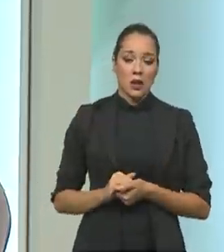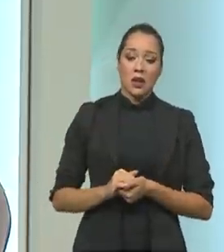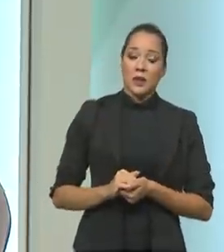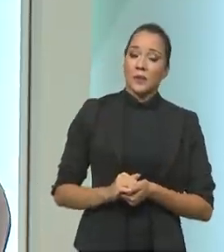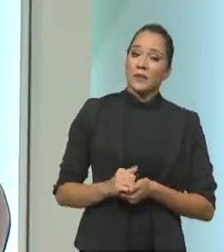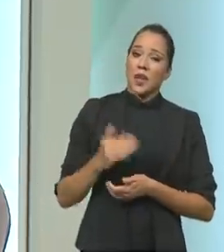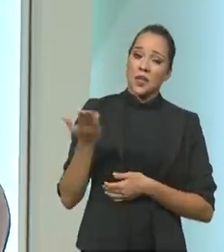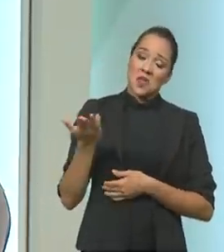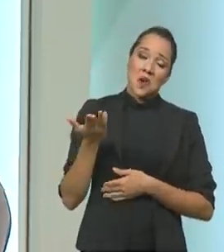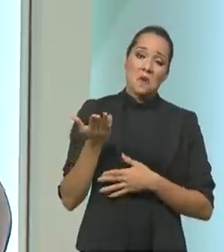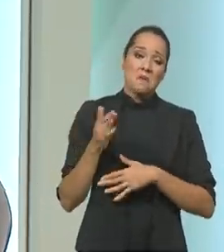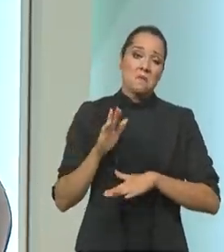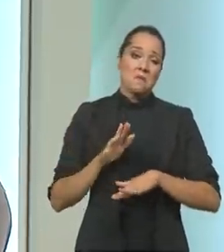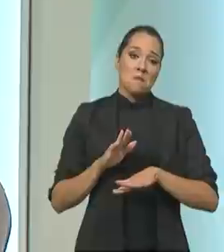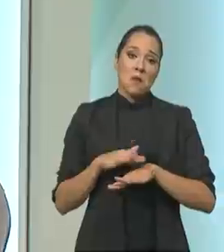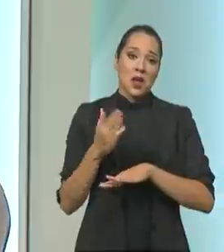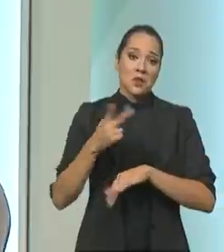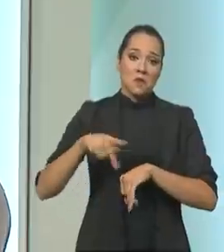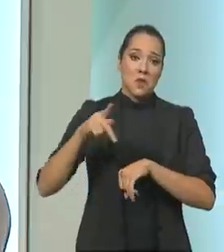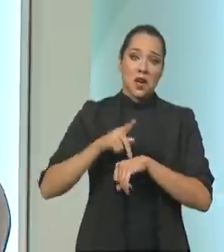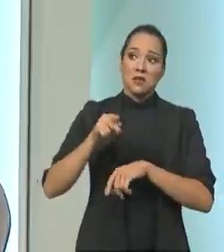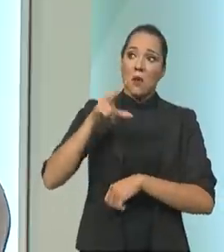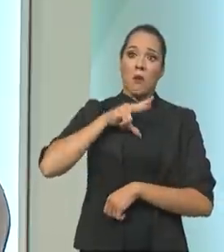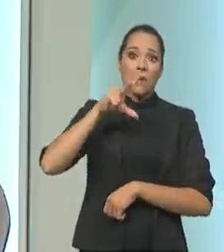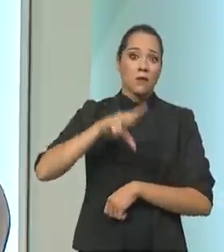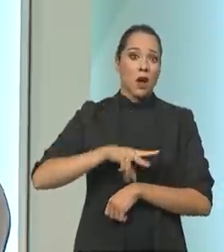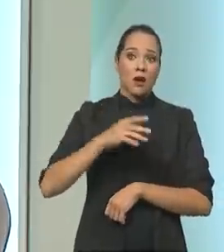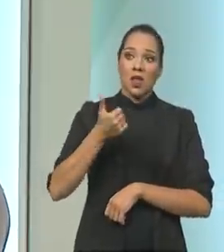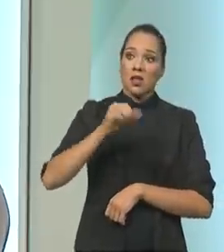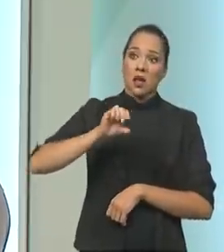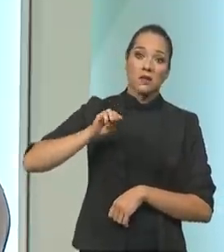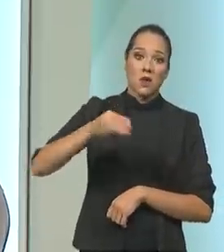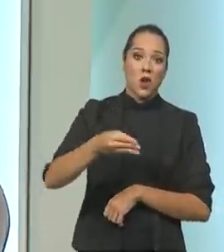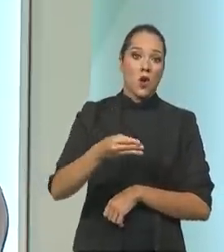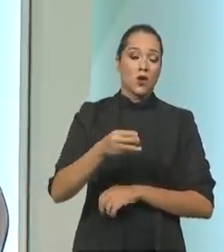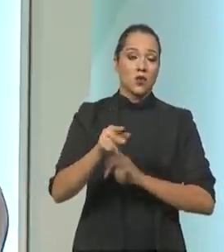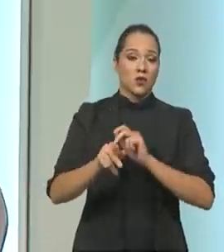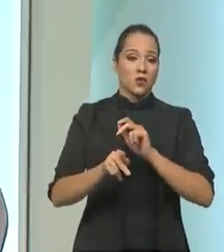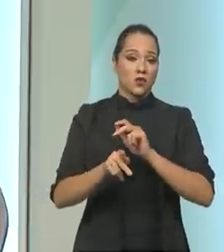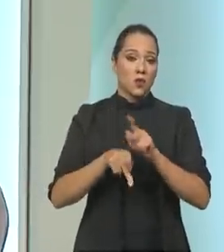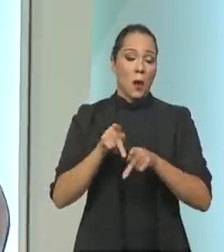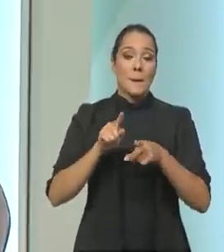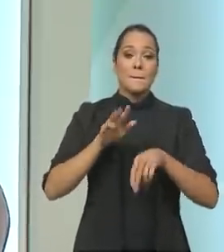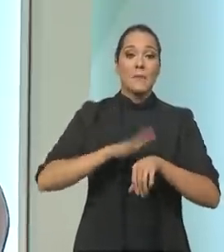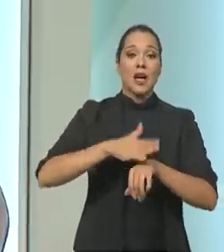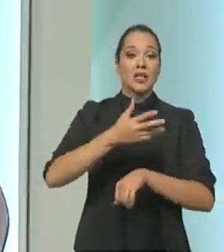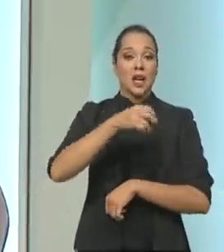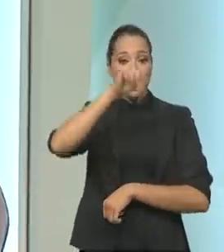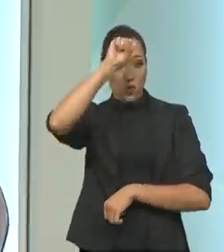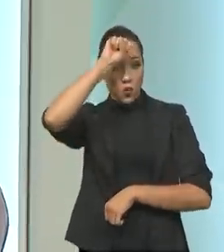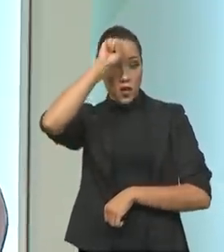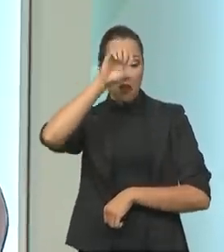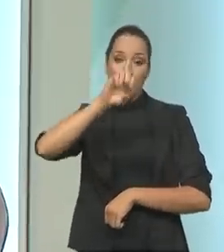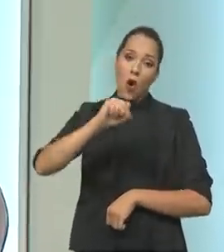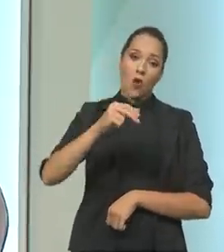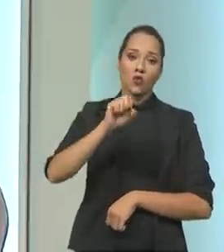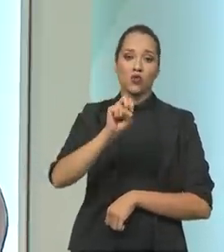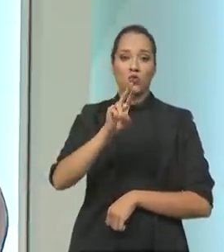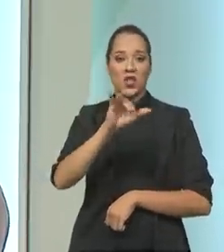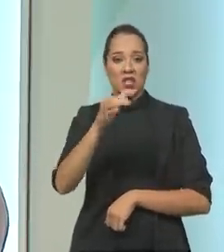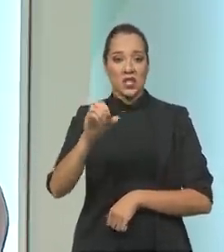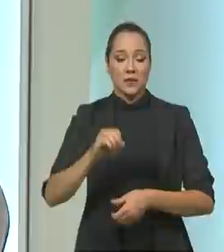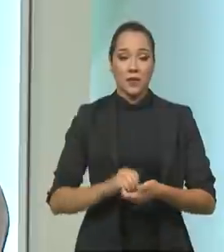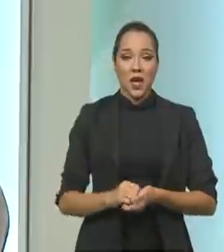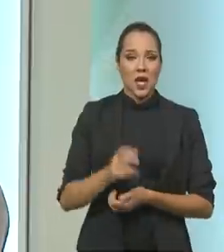médio-alto, né? Mais do que um país como Portugal, por exemplo, que tem 10 milhões de habitantes, mais do que a Suíça, que tem 9 milhões de habitantes. E esse